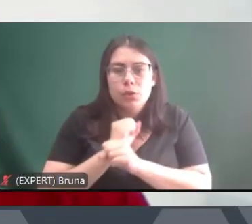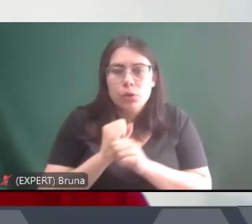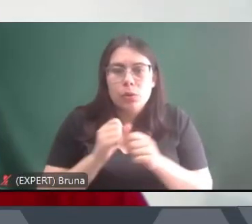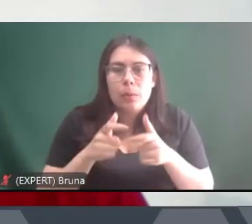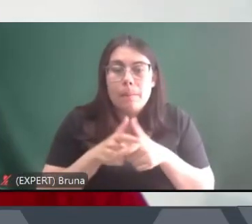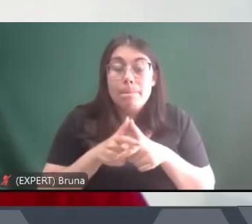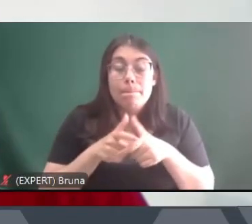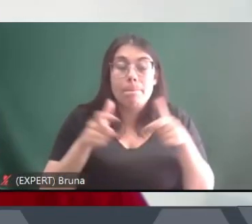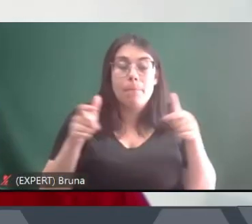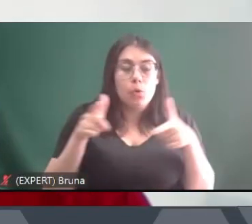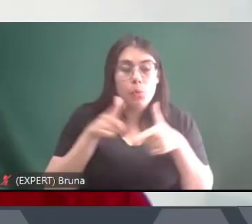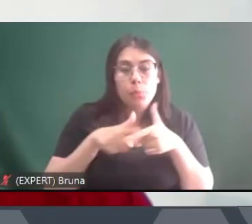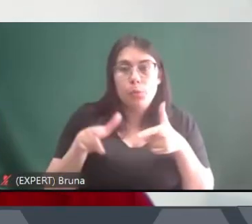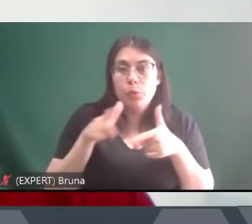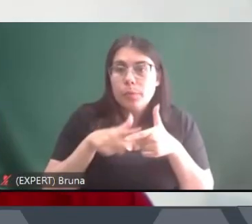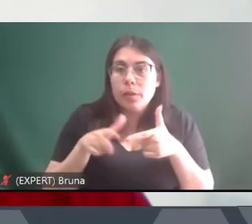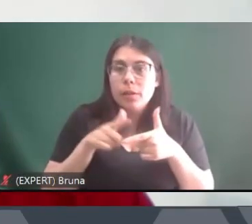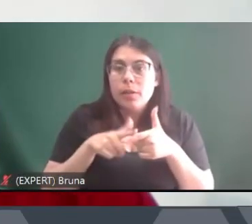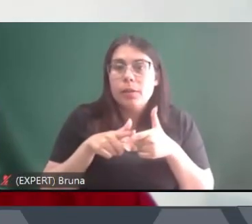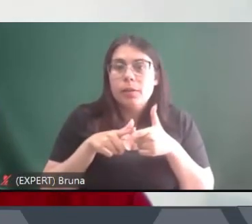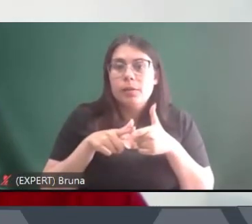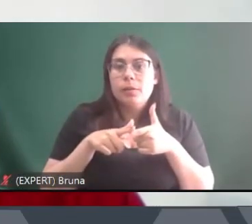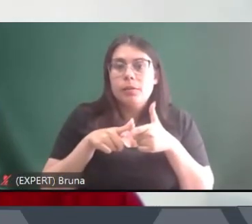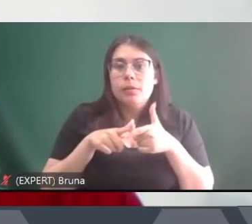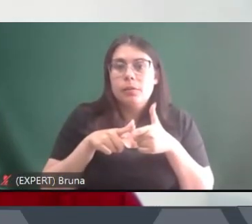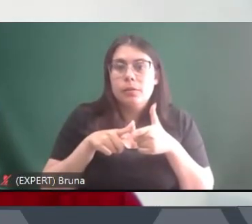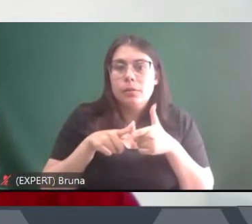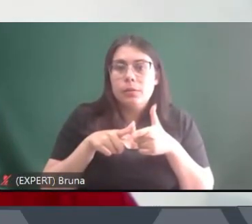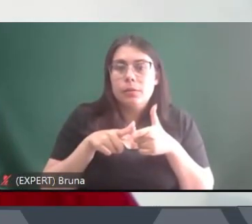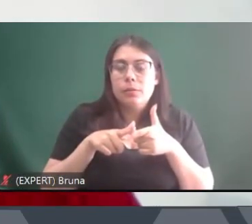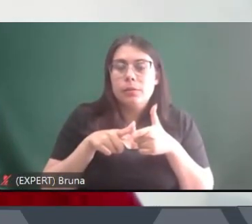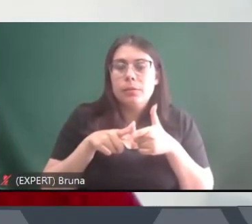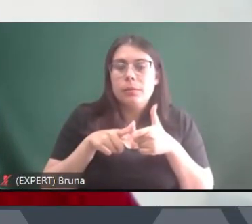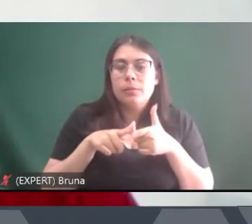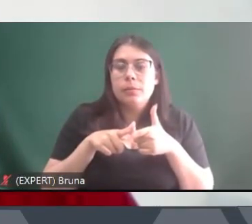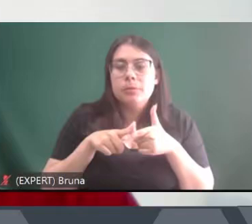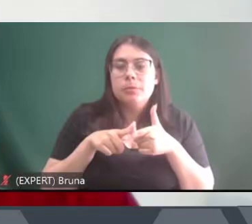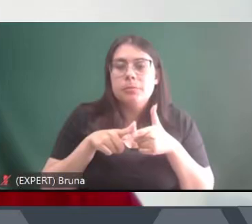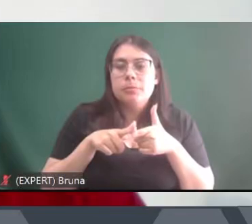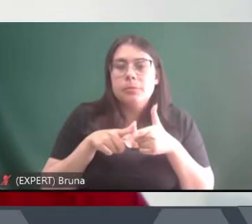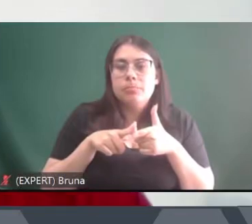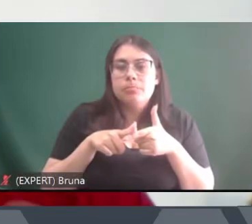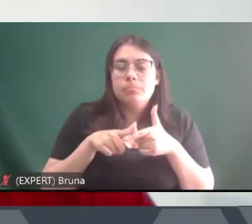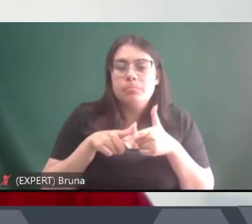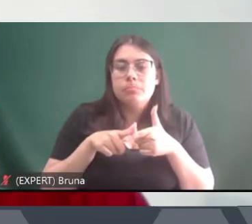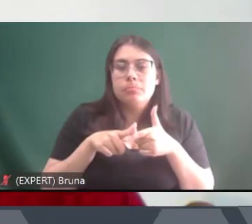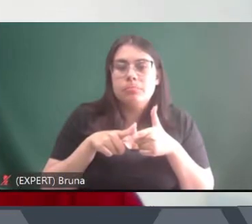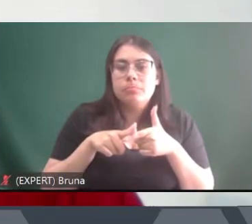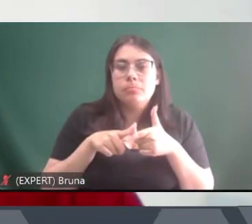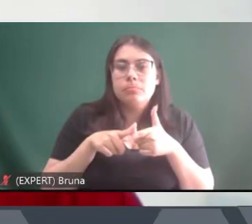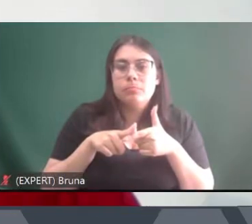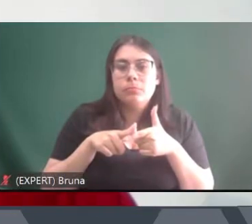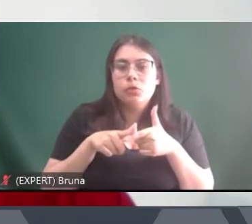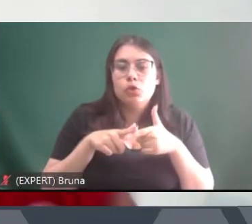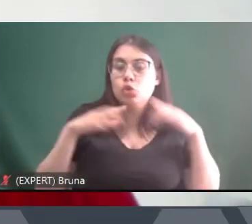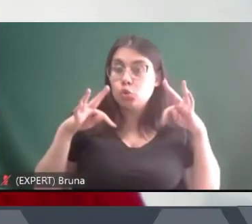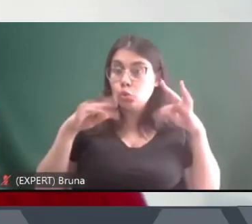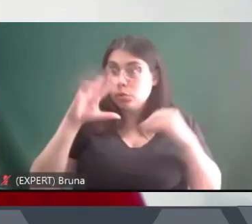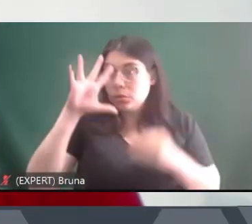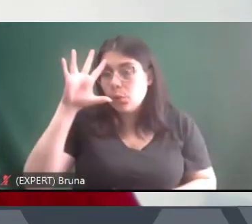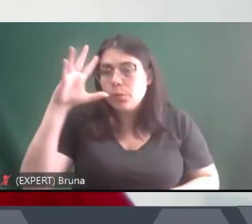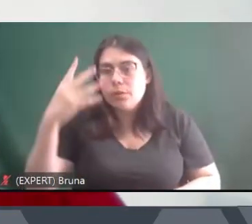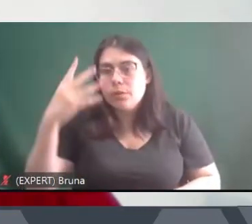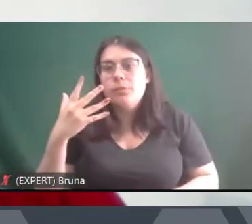veneno esse remédio fragiliza mais do que fortalece e apesar de tudo isso dessas